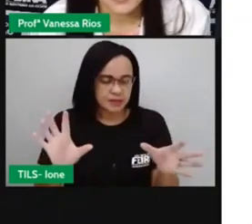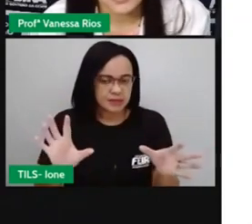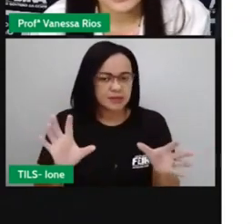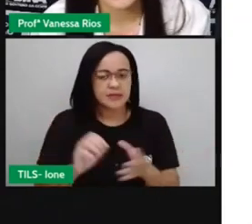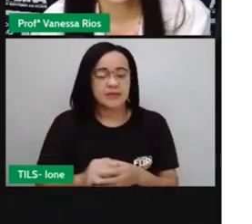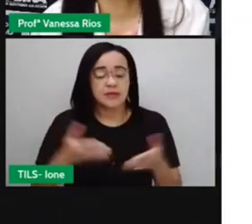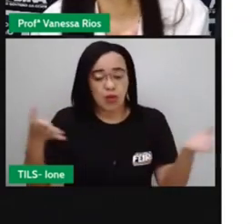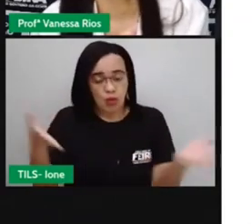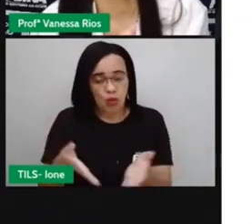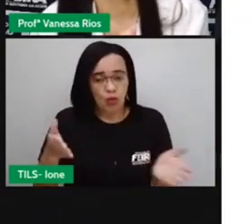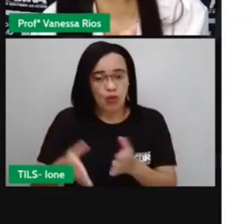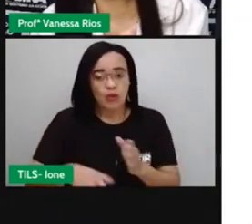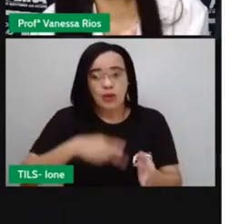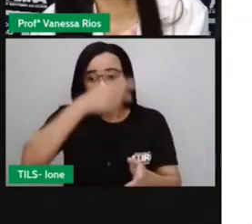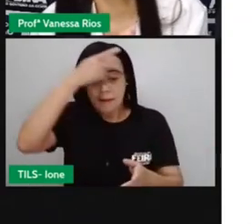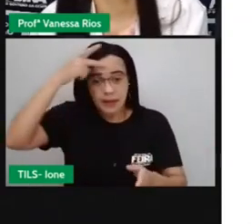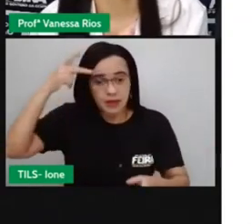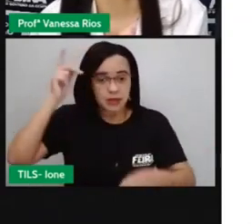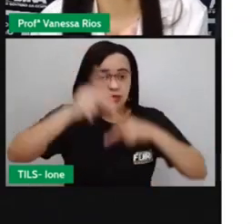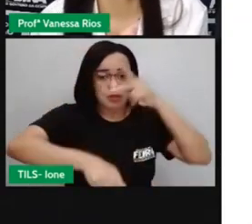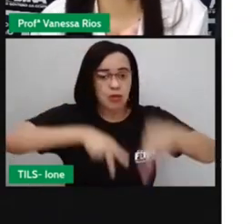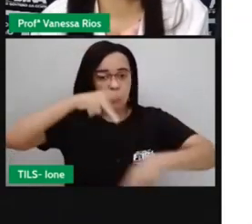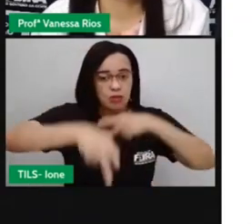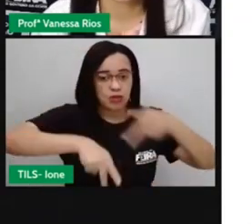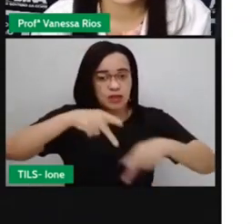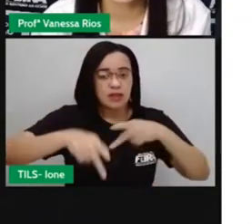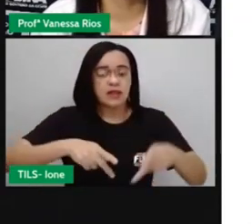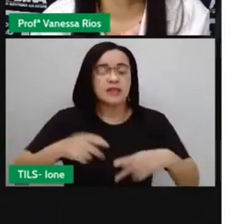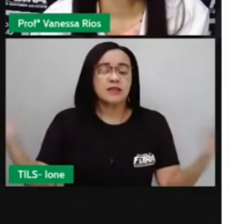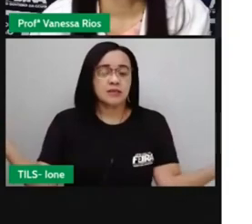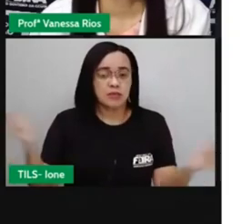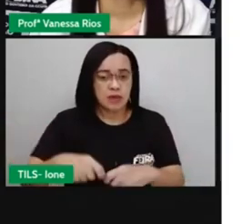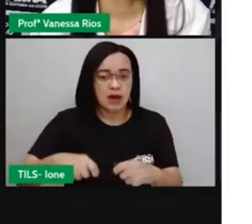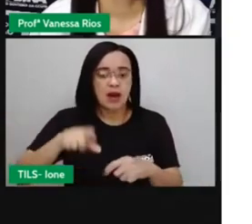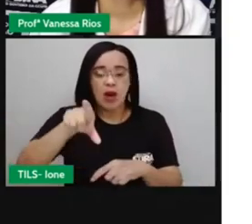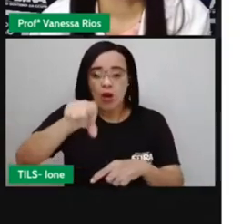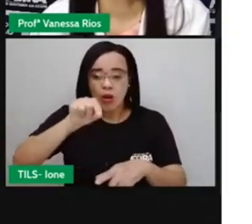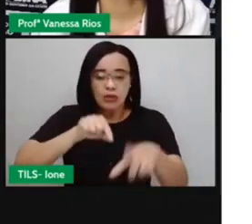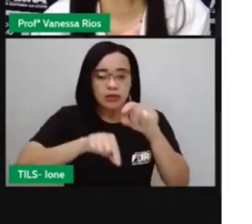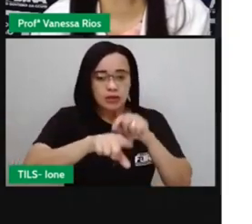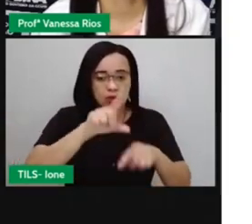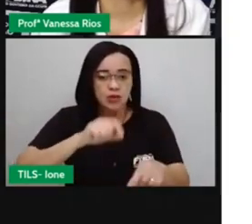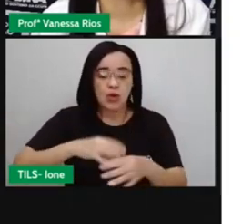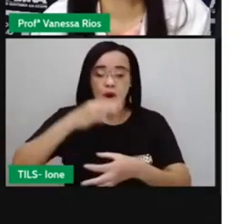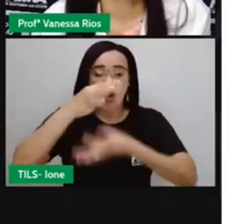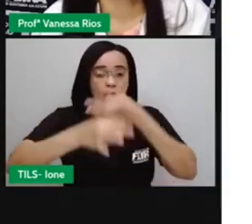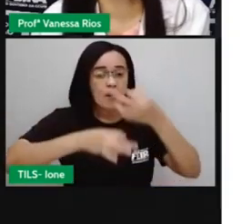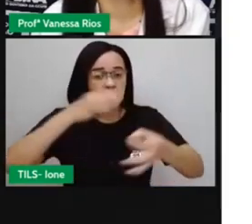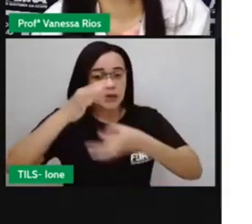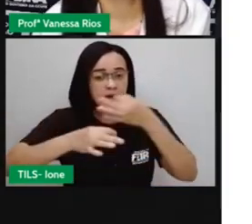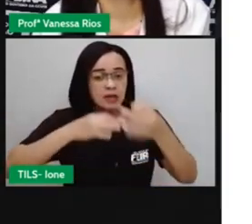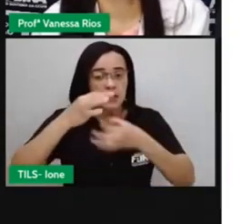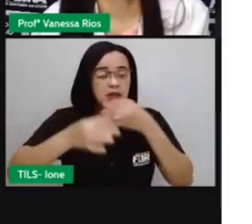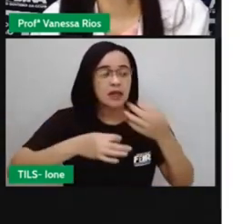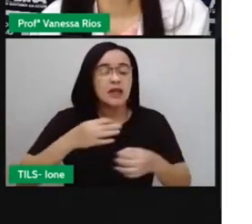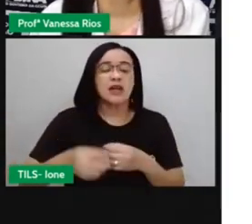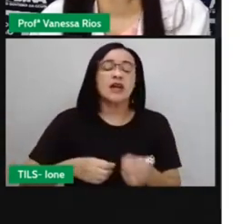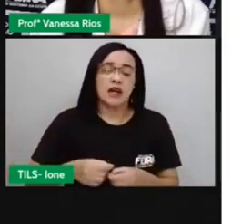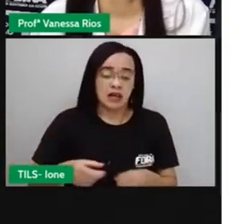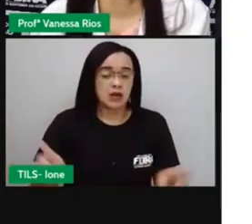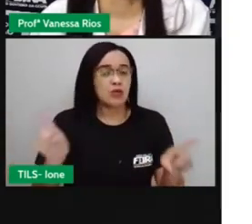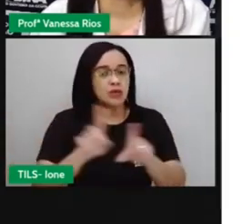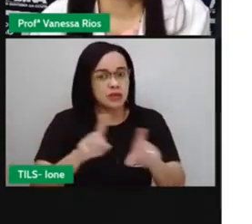Passa a ter o poder de escolher, de dar sua opinião e de participar de alguma forma aí